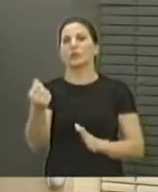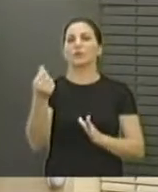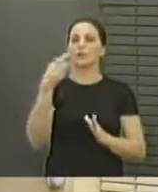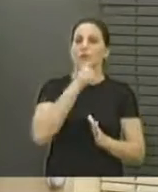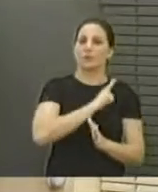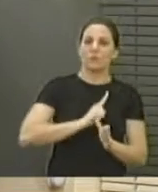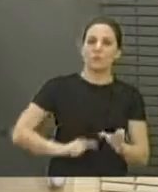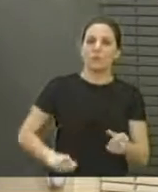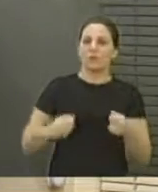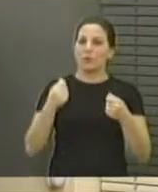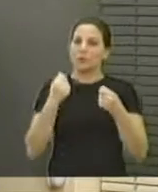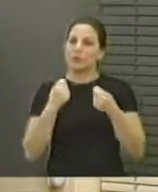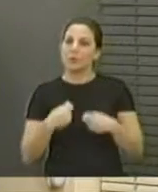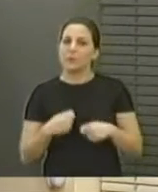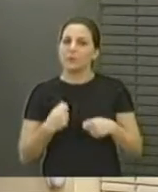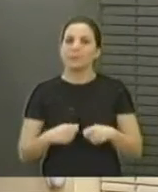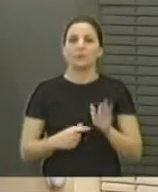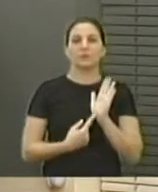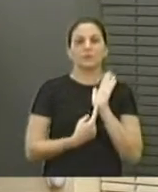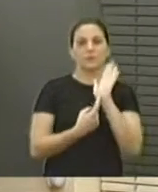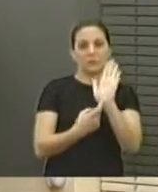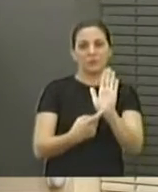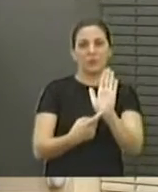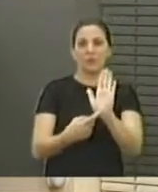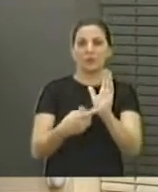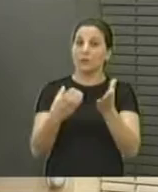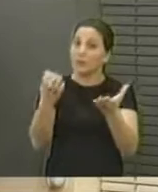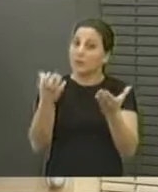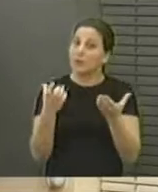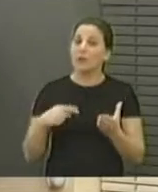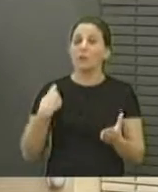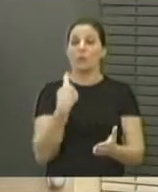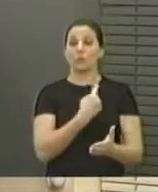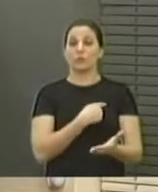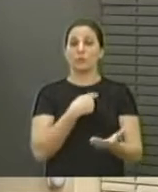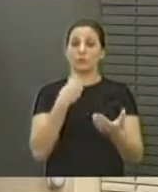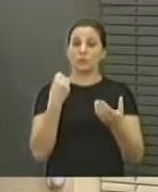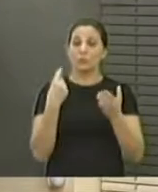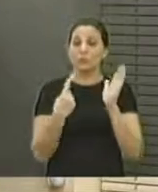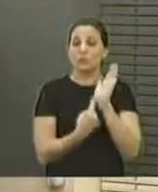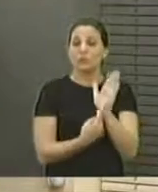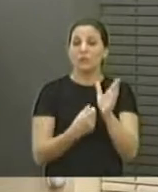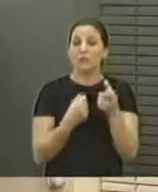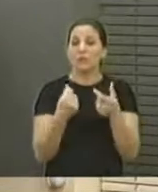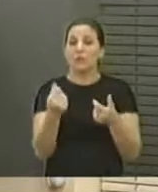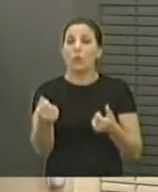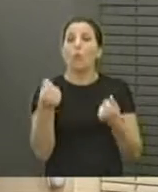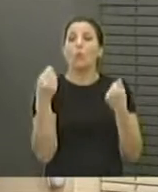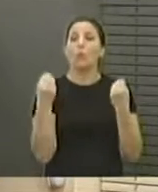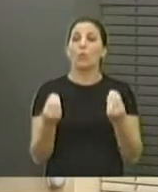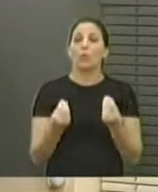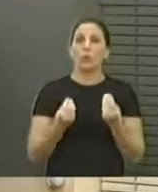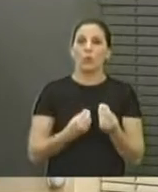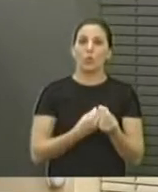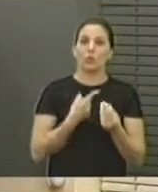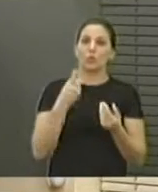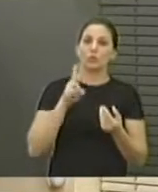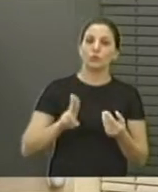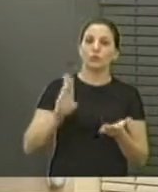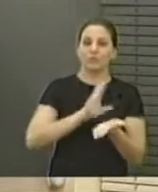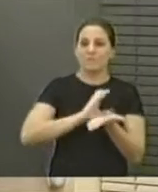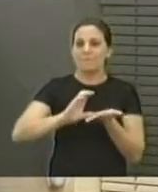é isso que nós estamos querendo, o que está gastando, na onde está gastando, no que está gastando,